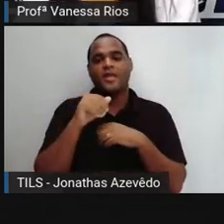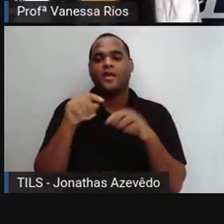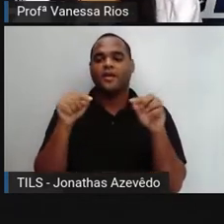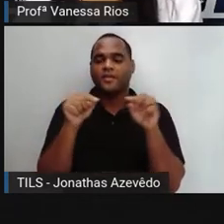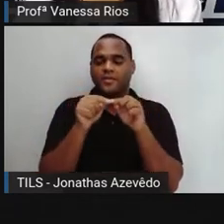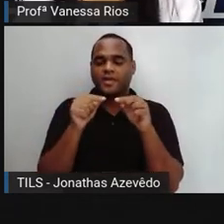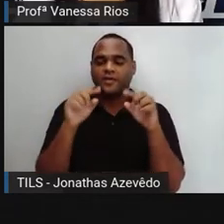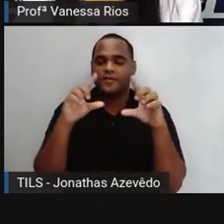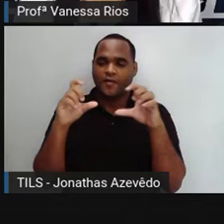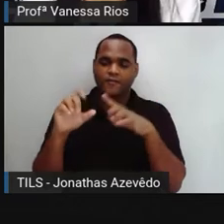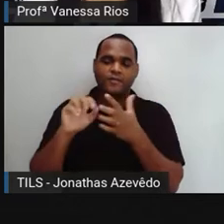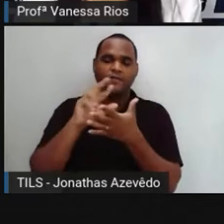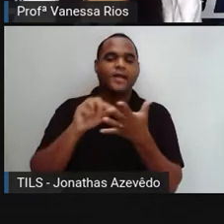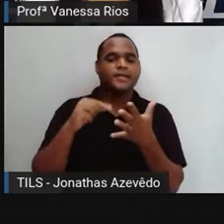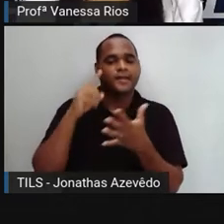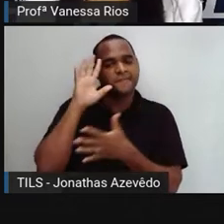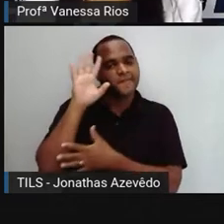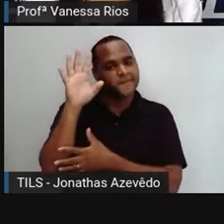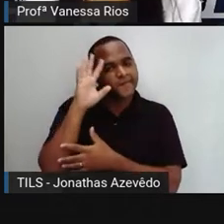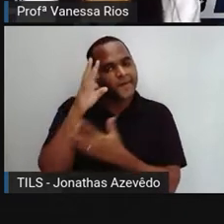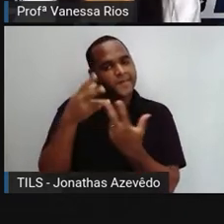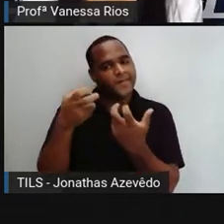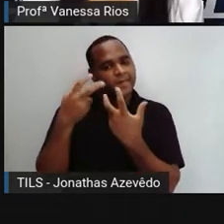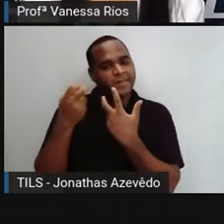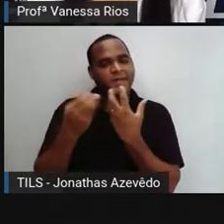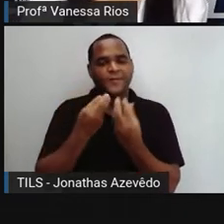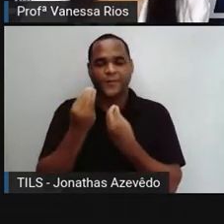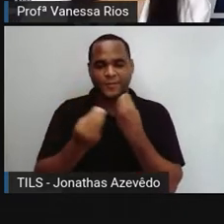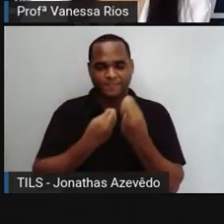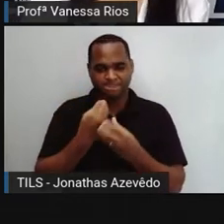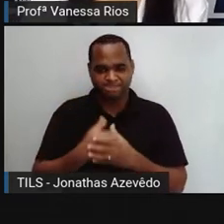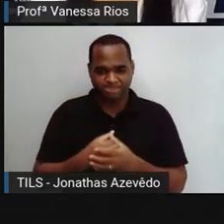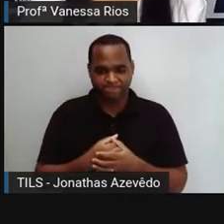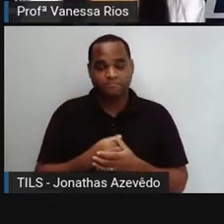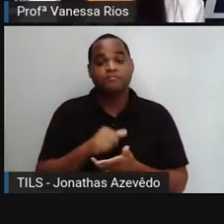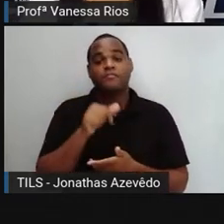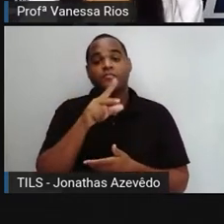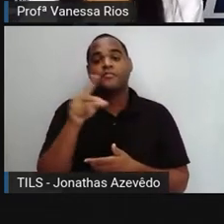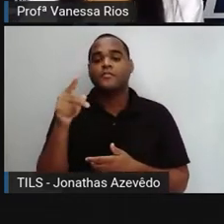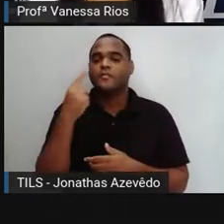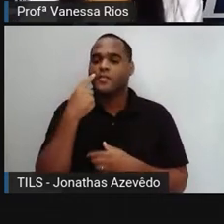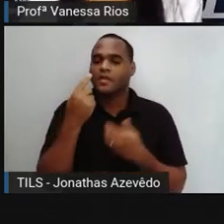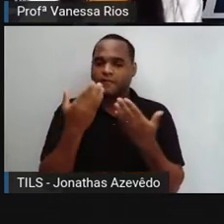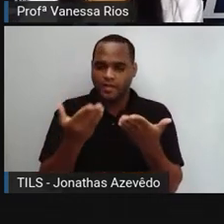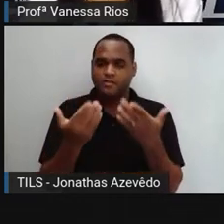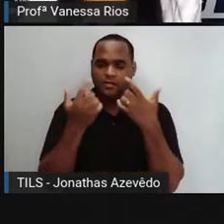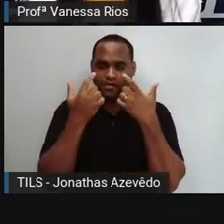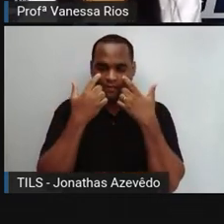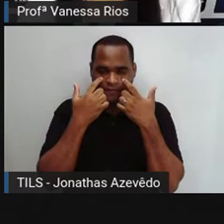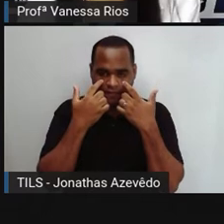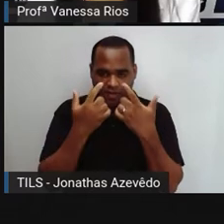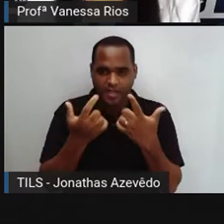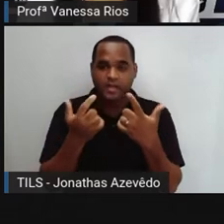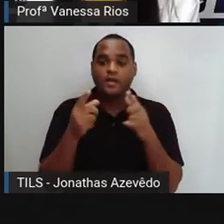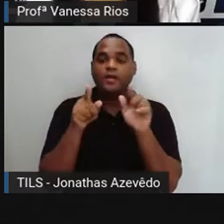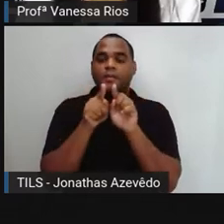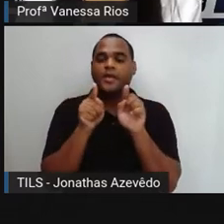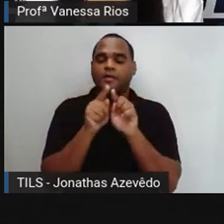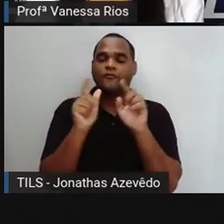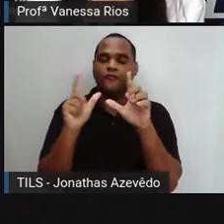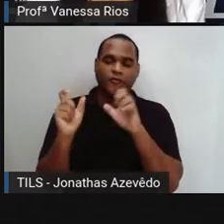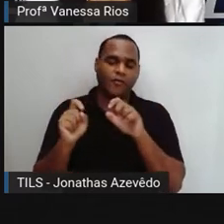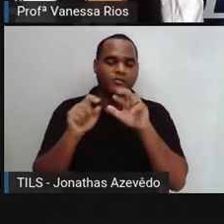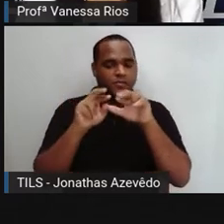fotografias para a gente fazer essas percepções. Então, a Pró vai deixar que vocês olhem aí esta fotografia